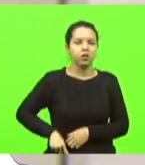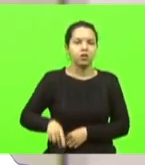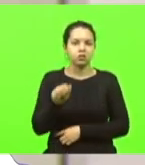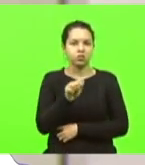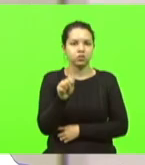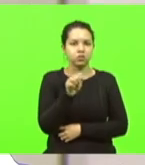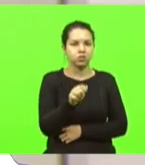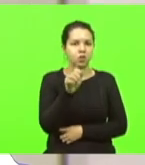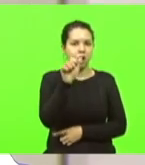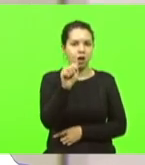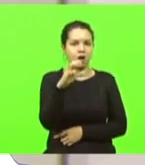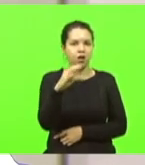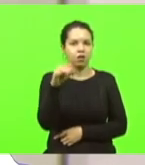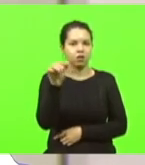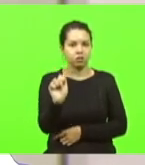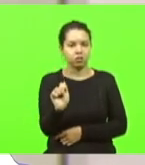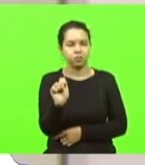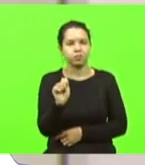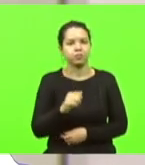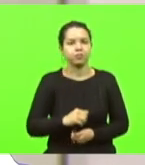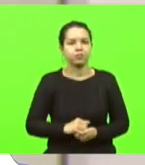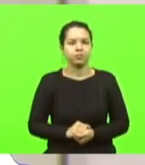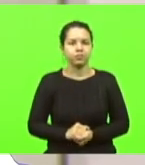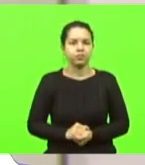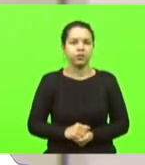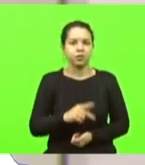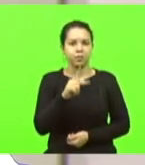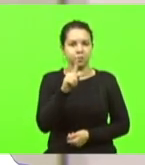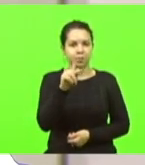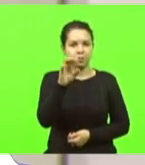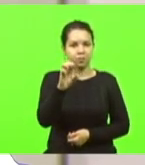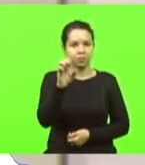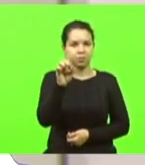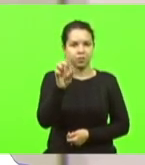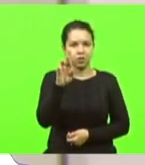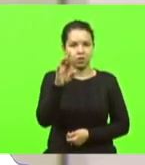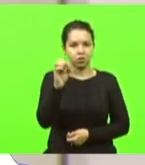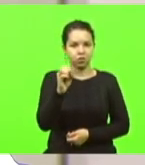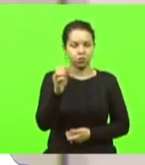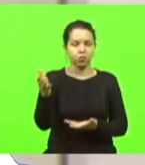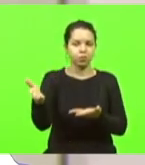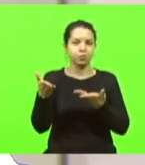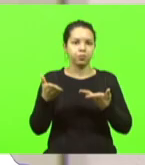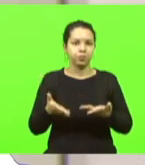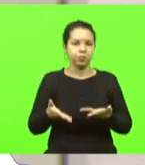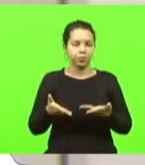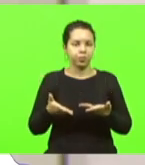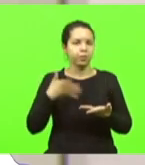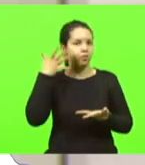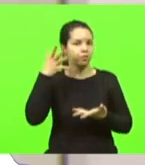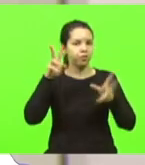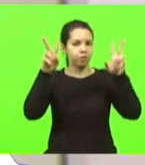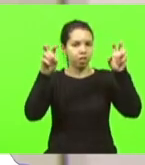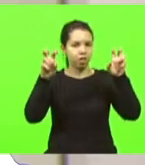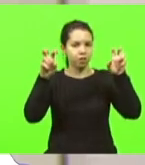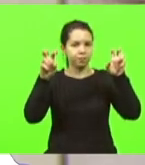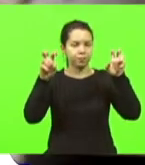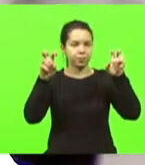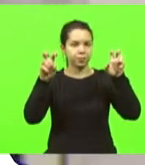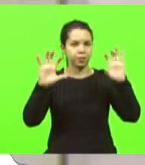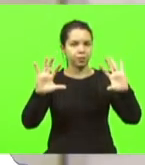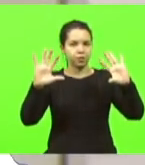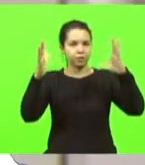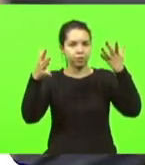Pedro Sardi Pieresan faça uso da palavra para falar acerca do evento do café com